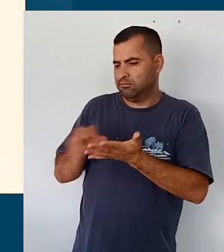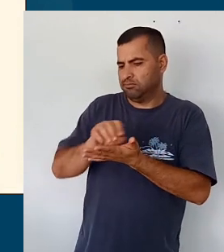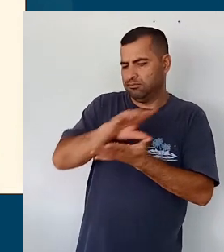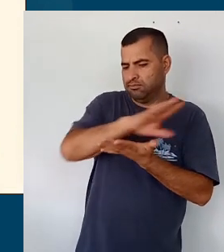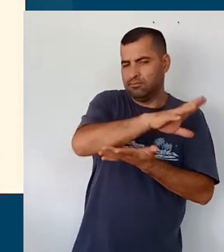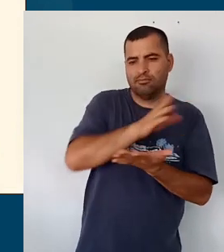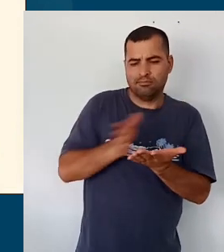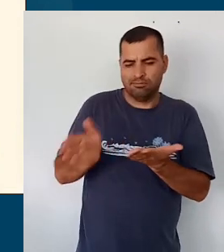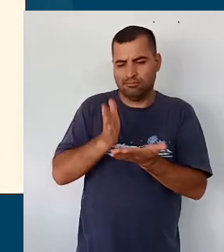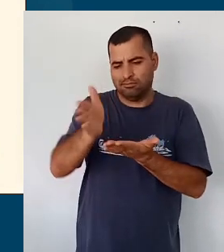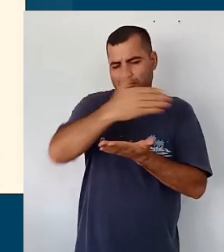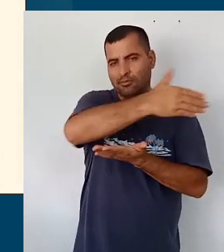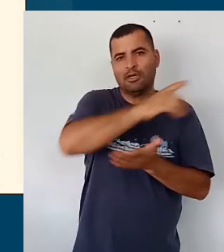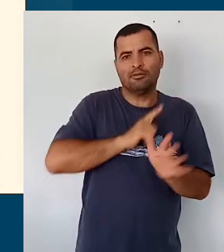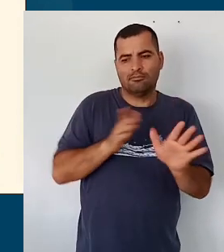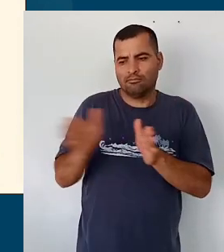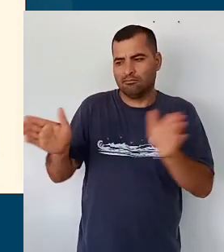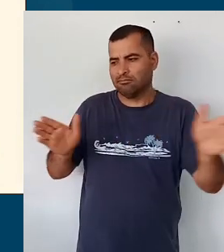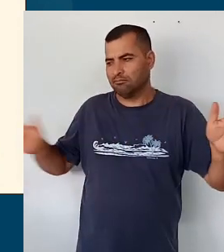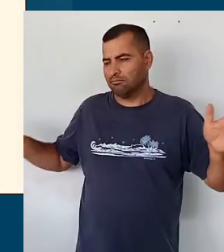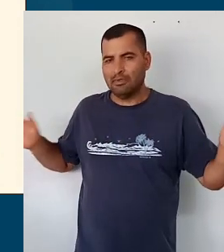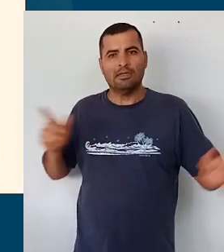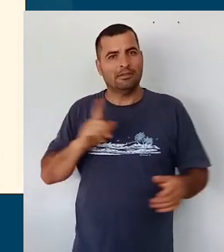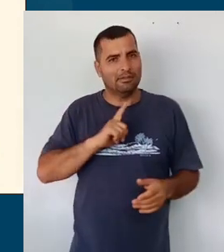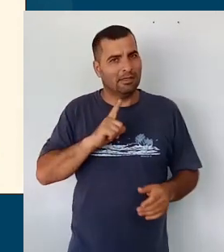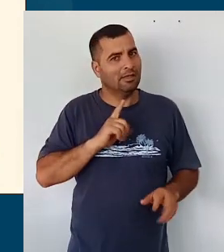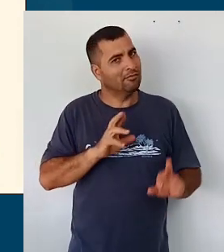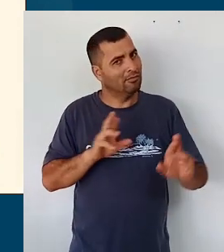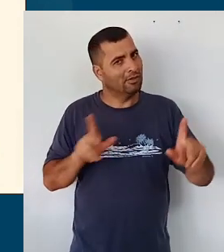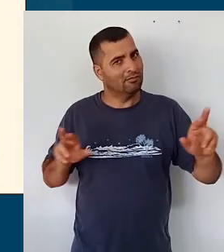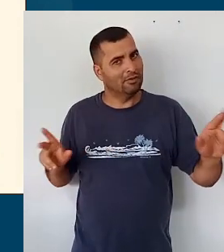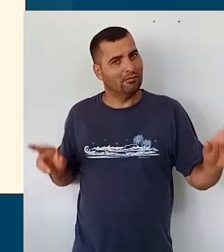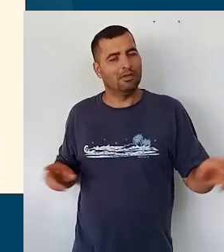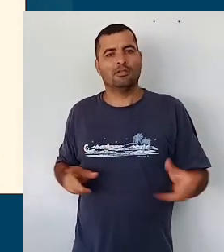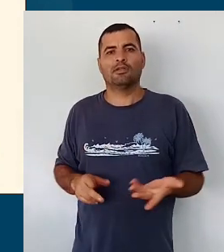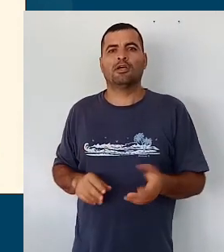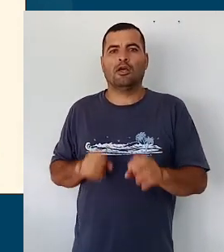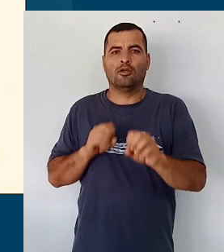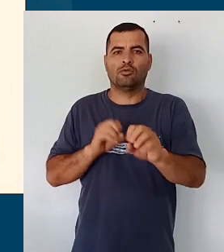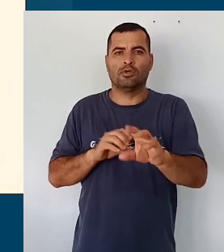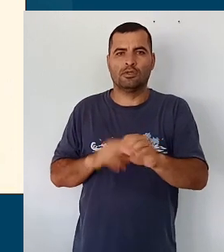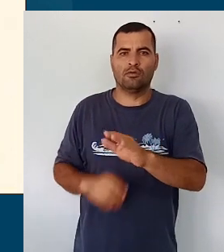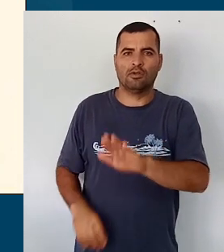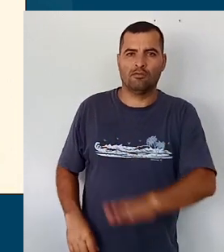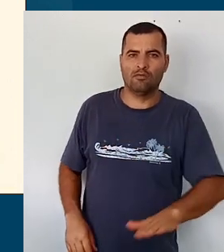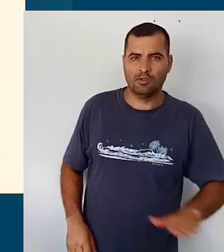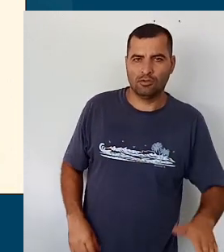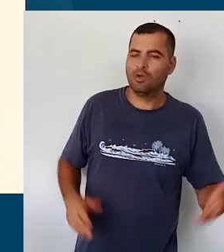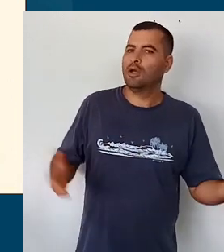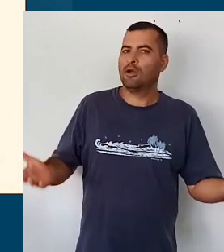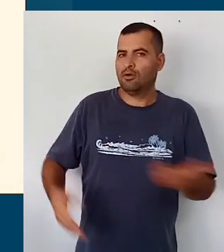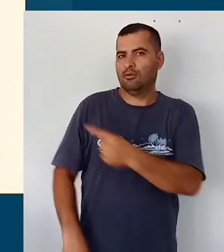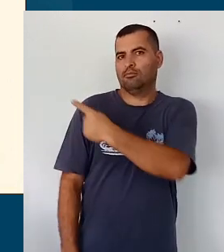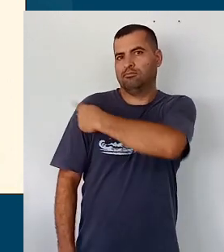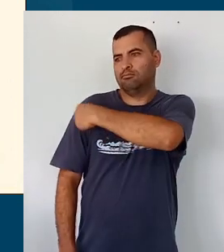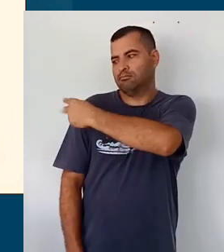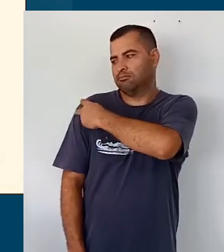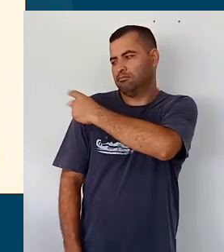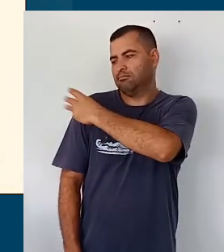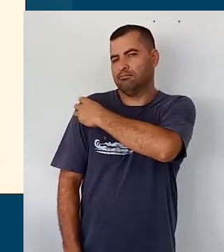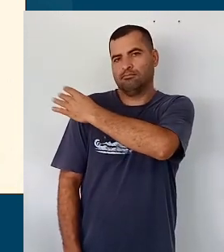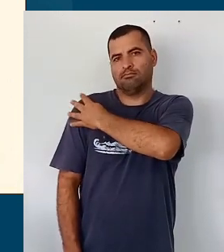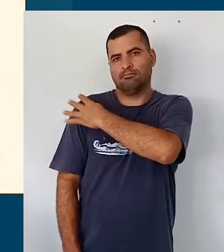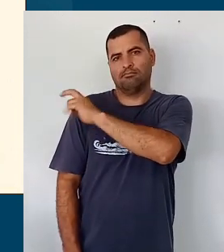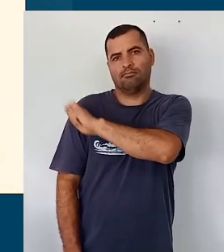então o que é a avaliação ali na educação infantil e o que vai ser avaliação nos anos iniciais.